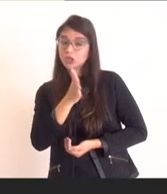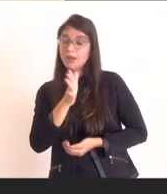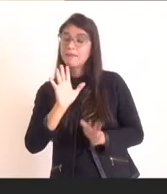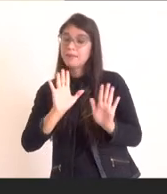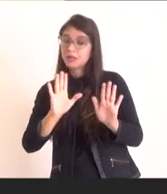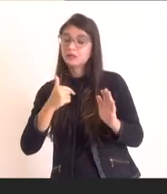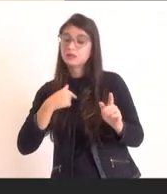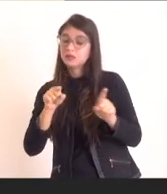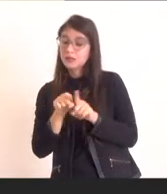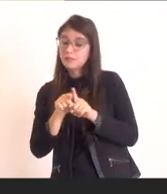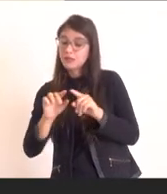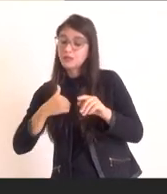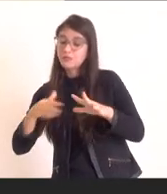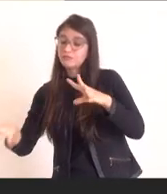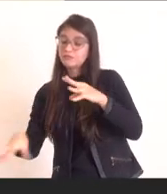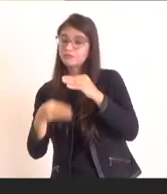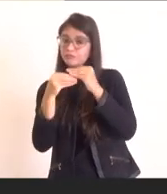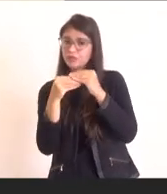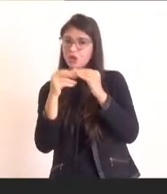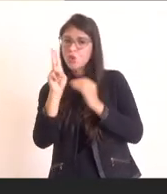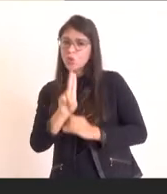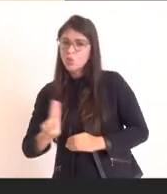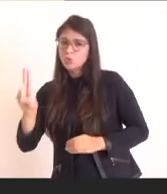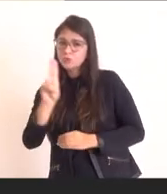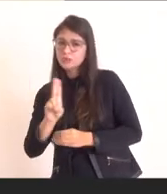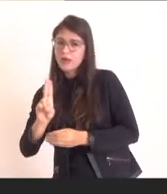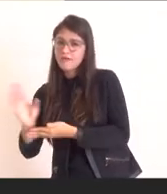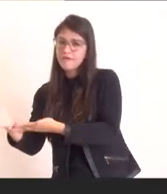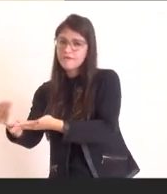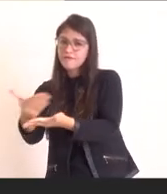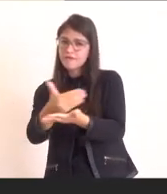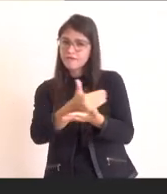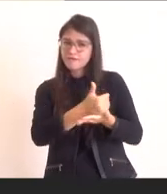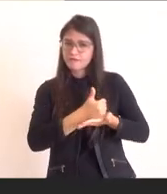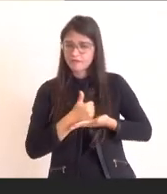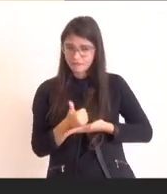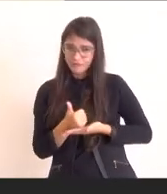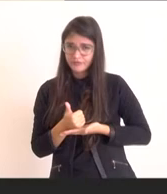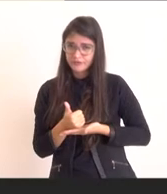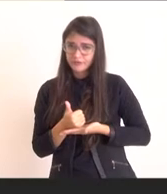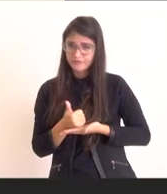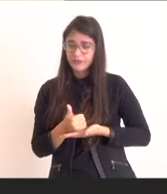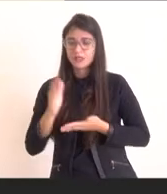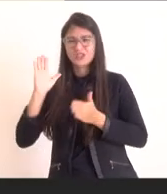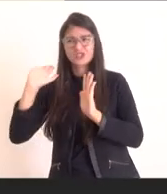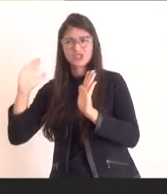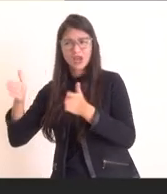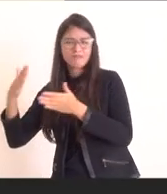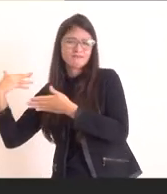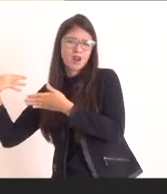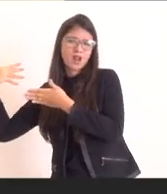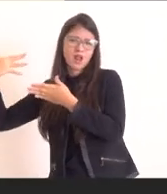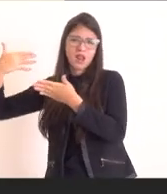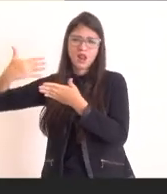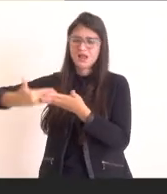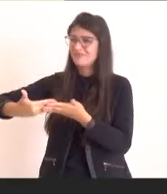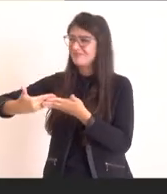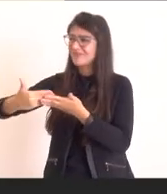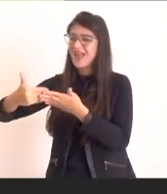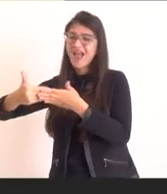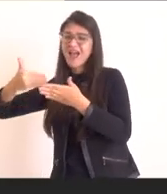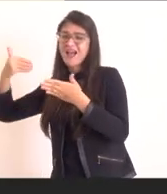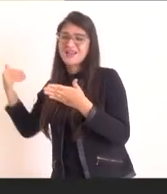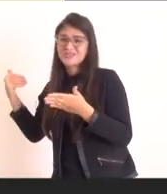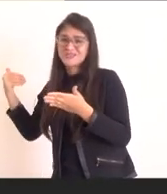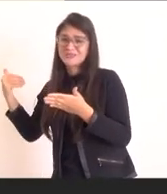utilização das verbas dos royalties que vinham sendo feitos durante a história de uma maneira muito superficial,